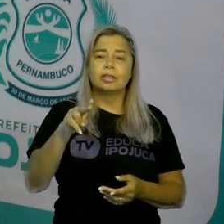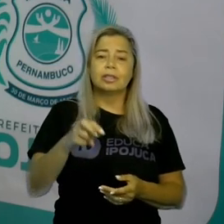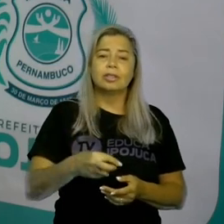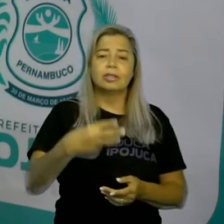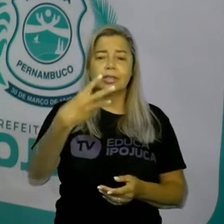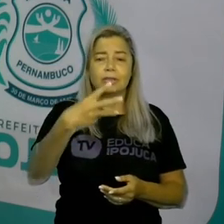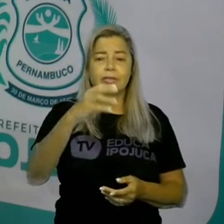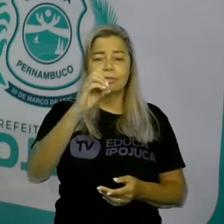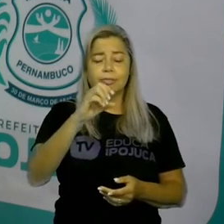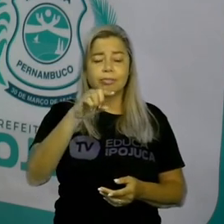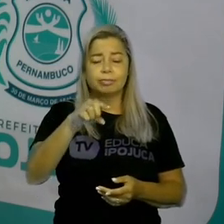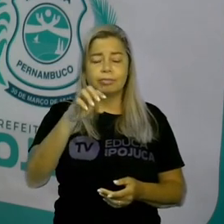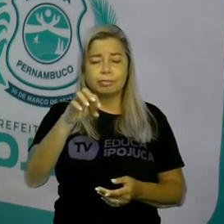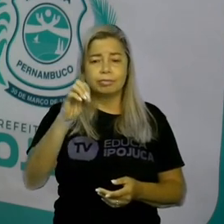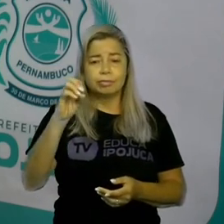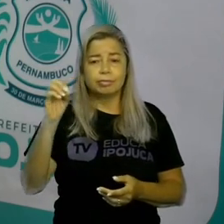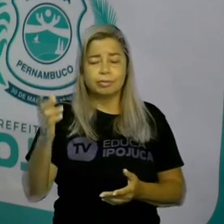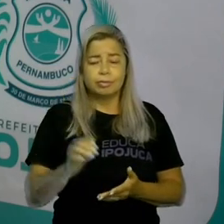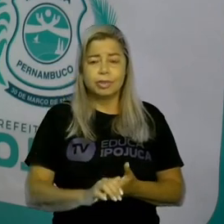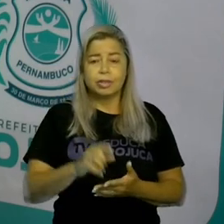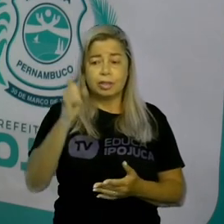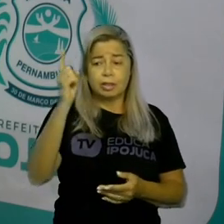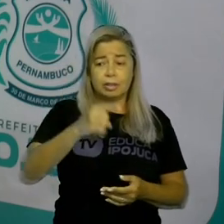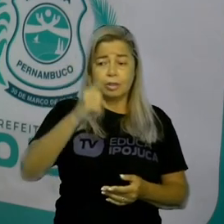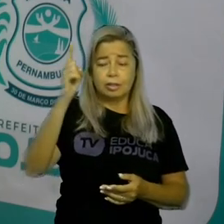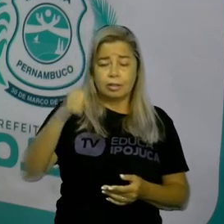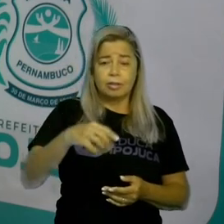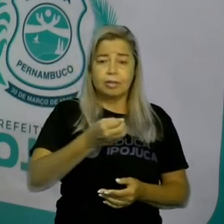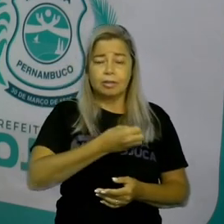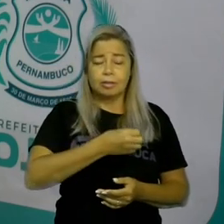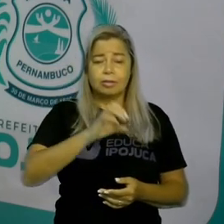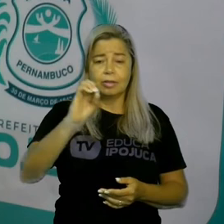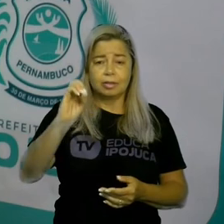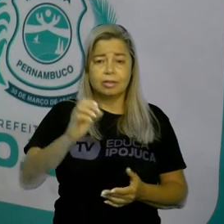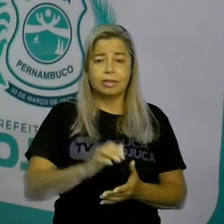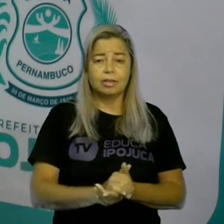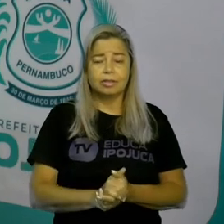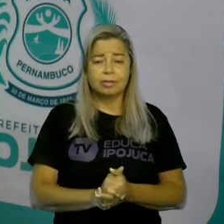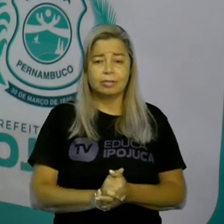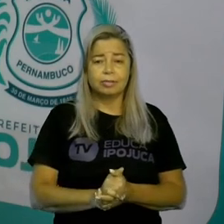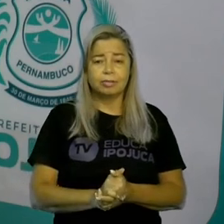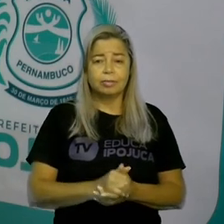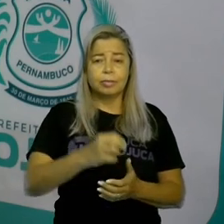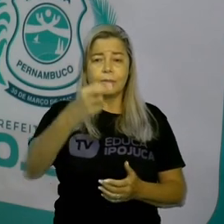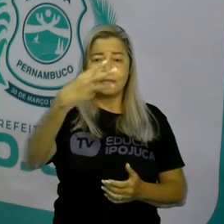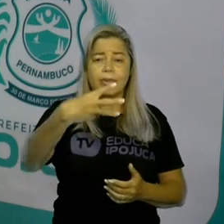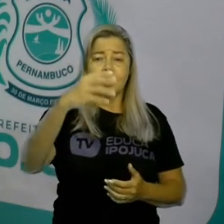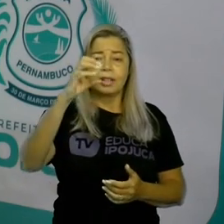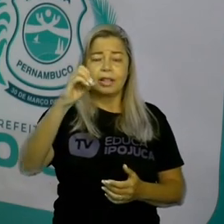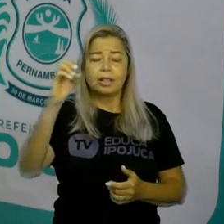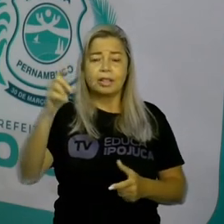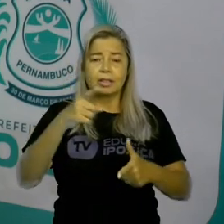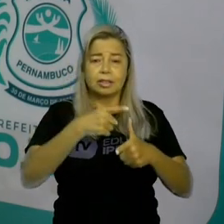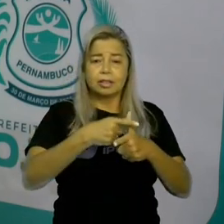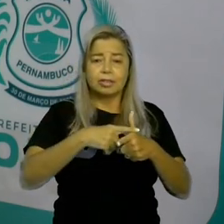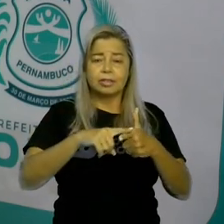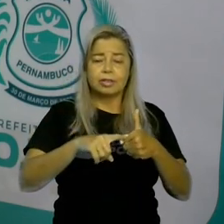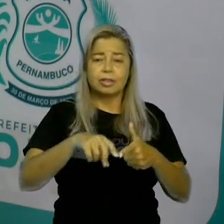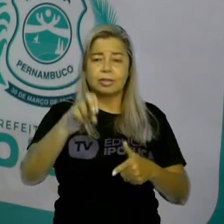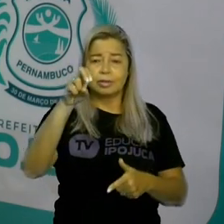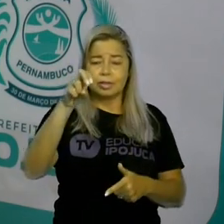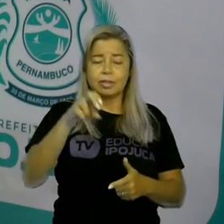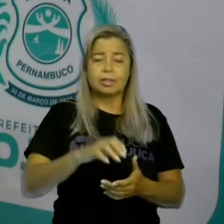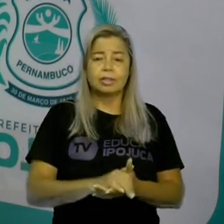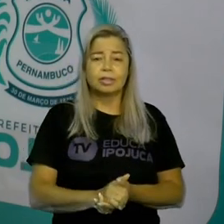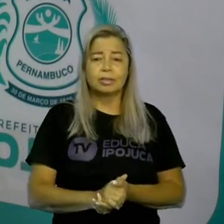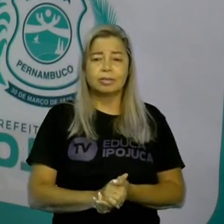500 e pode cortar. Olha aí. 300 dividido por 5 é